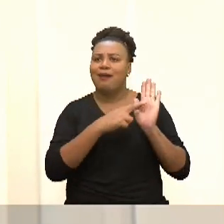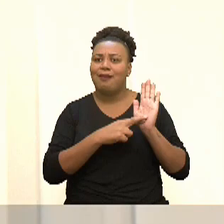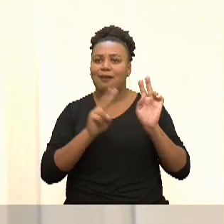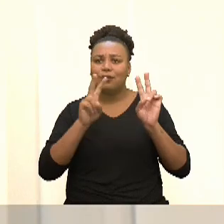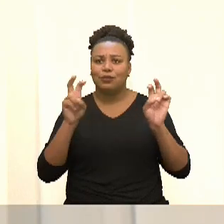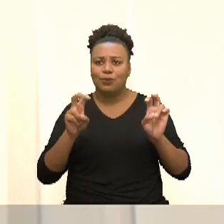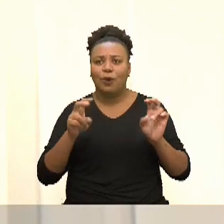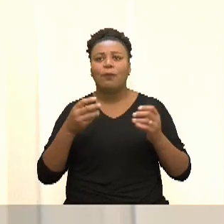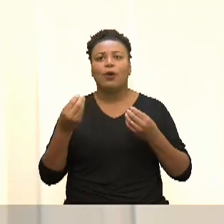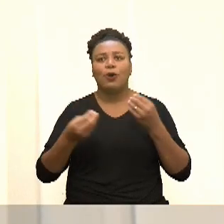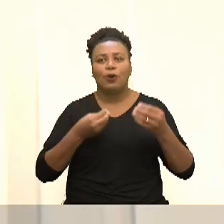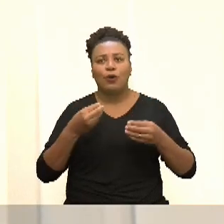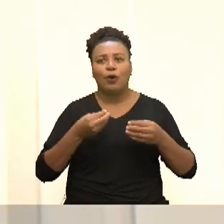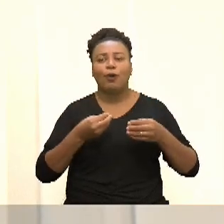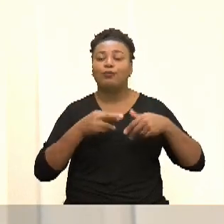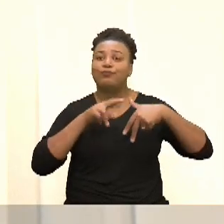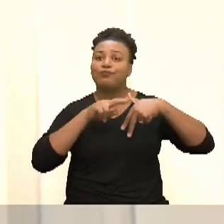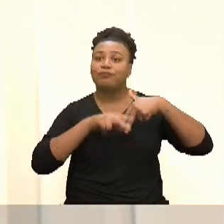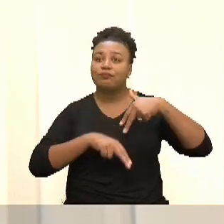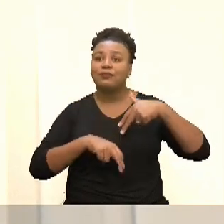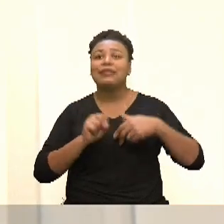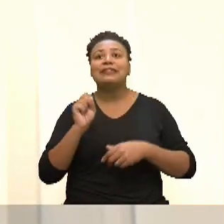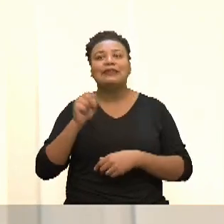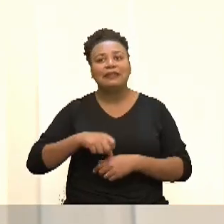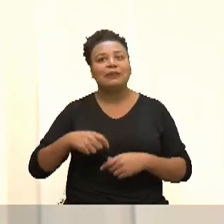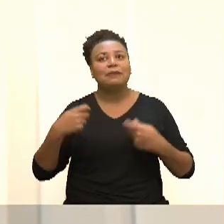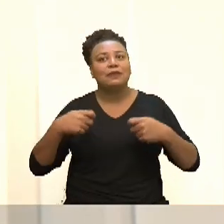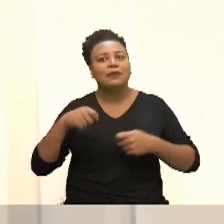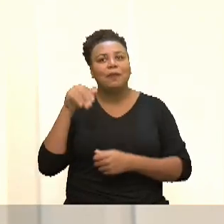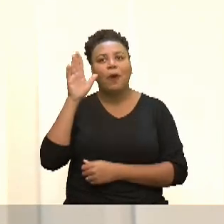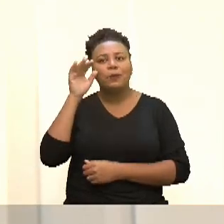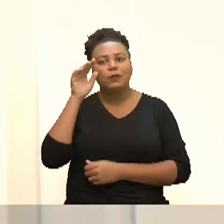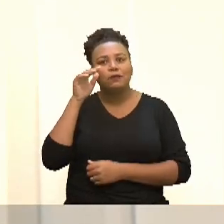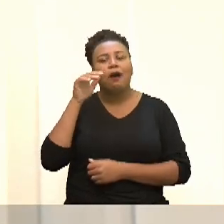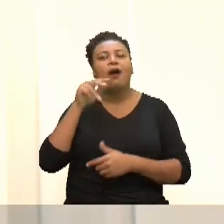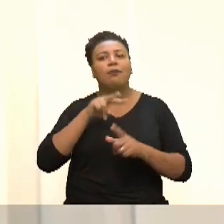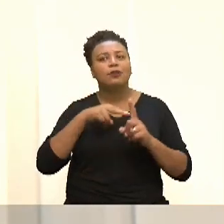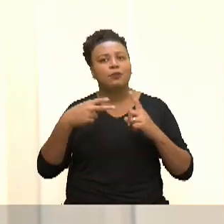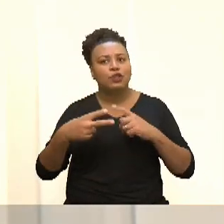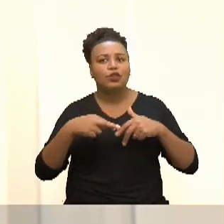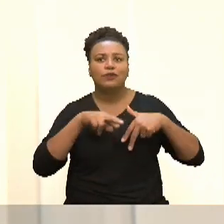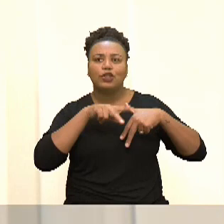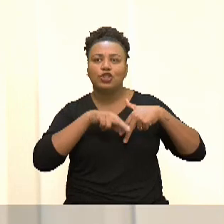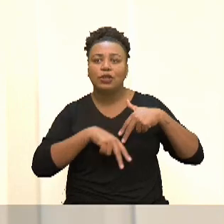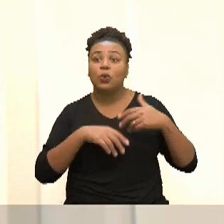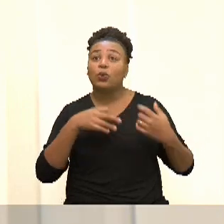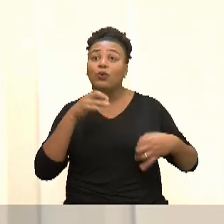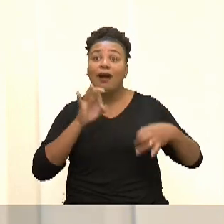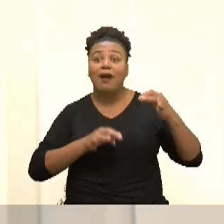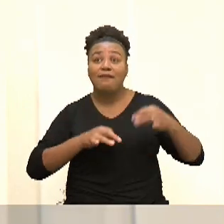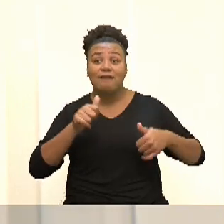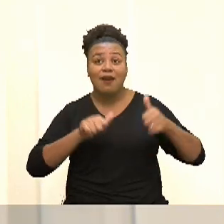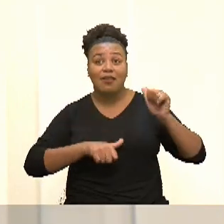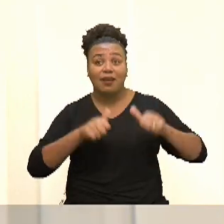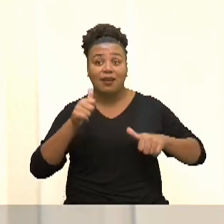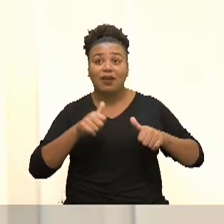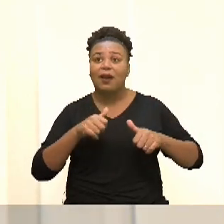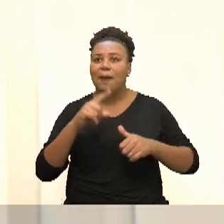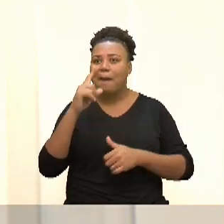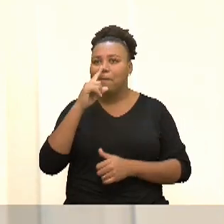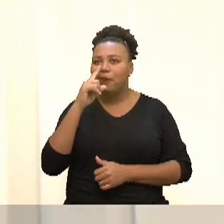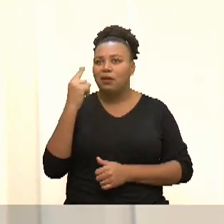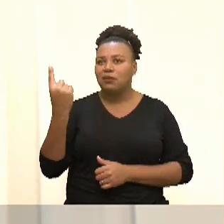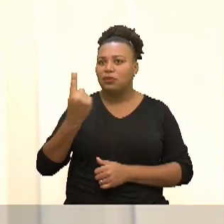sobre perspectiva de gênero, para dizer que sim, que precisamos observar a perspectiva de gênero ou julgar esses casos. As mães